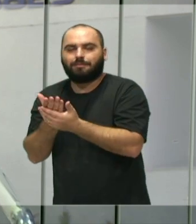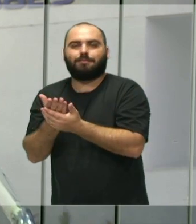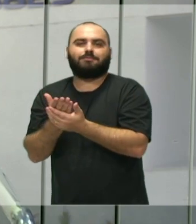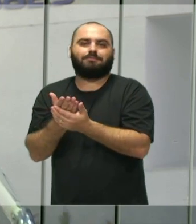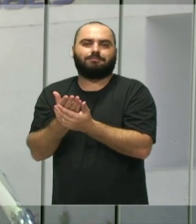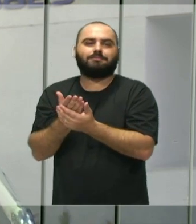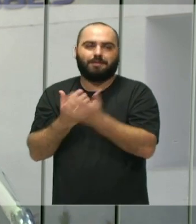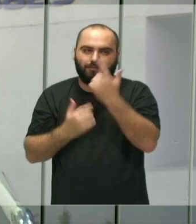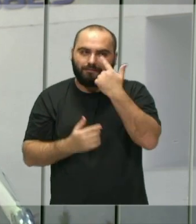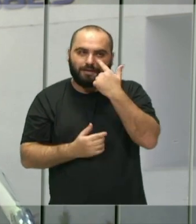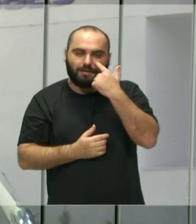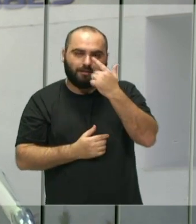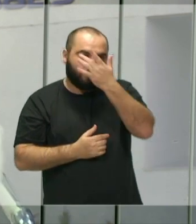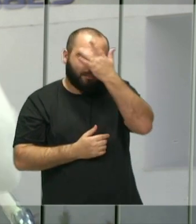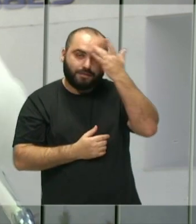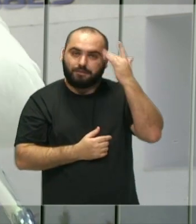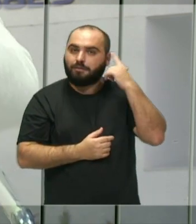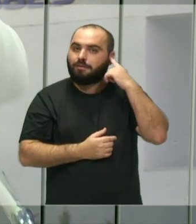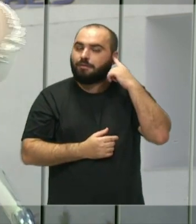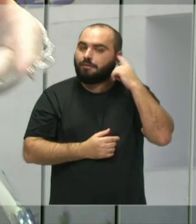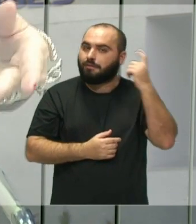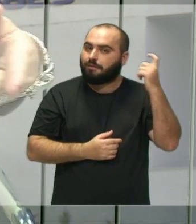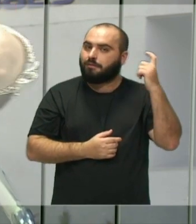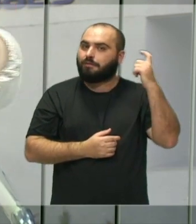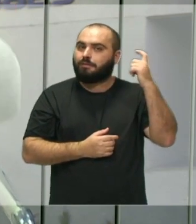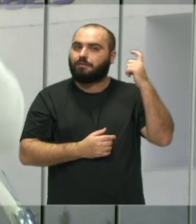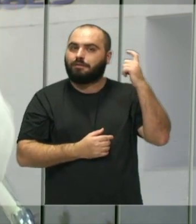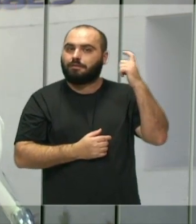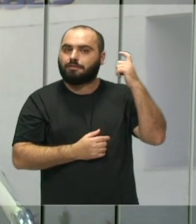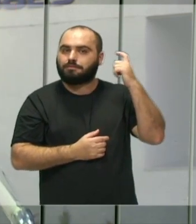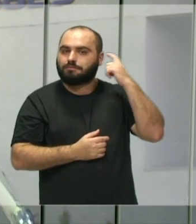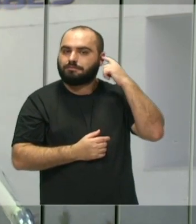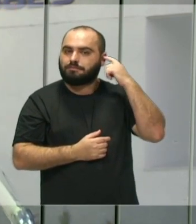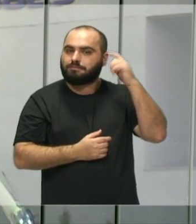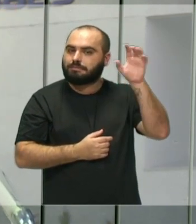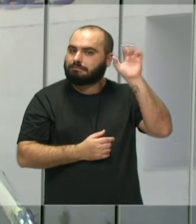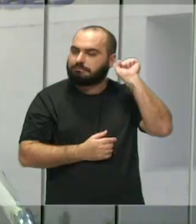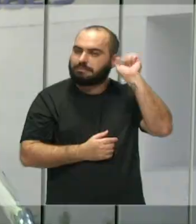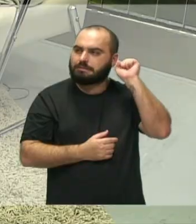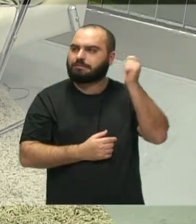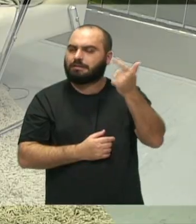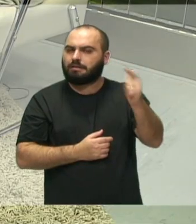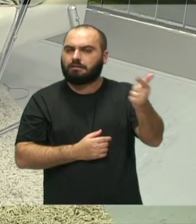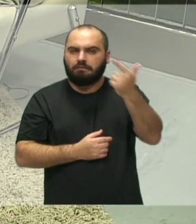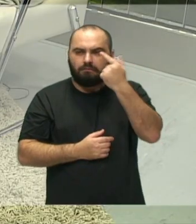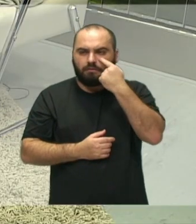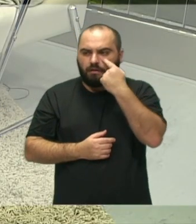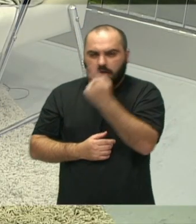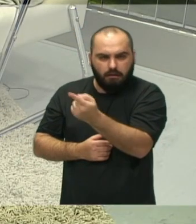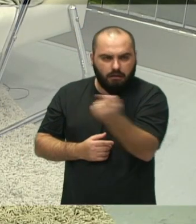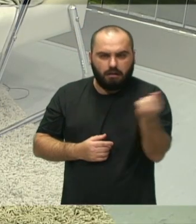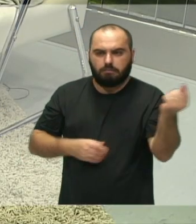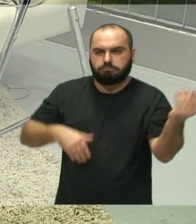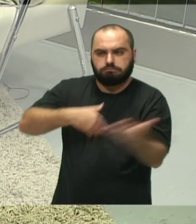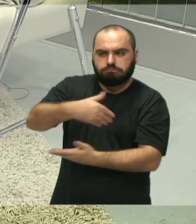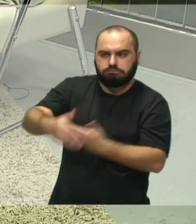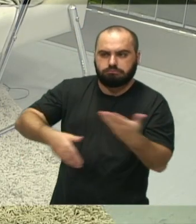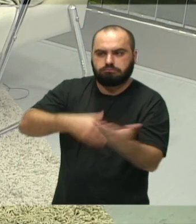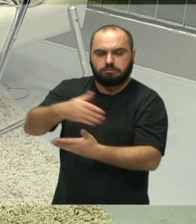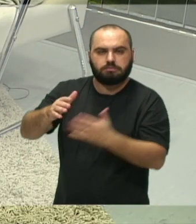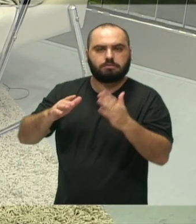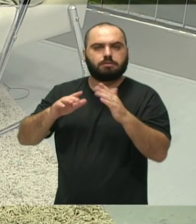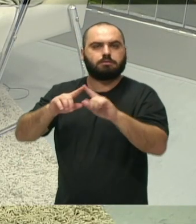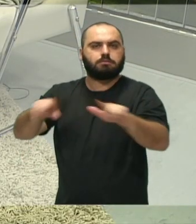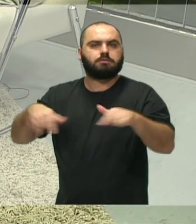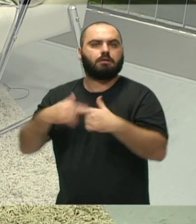audição muito séria ser visto como o bagunceiro da sala, porque a criança funciona na defensiva. Então, se ela não consegue acompanhar,